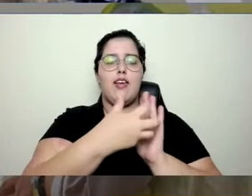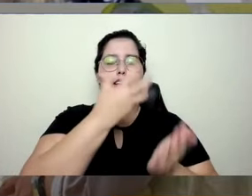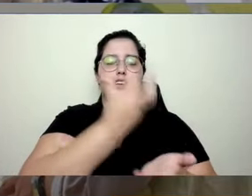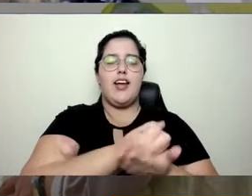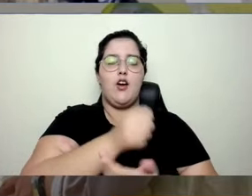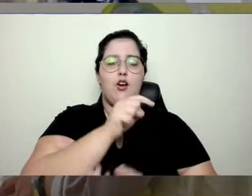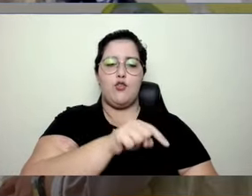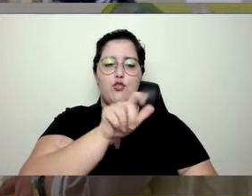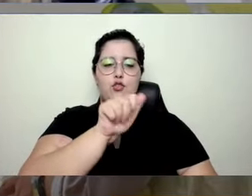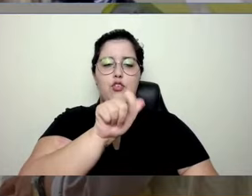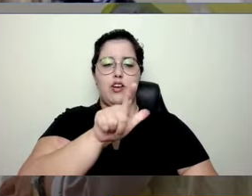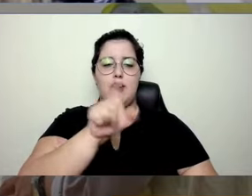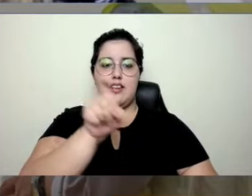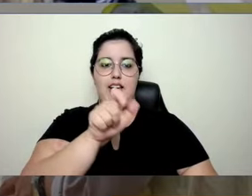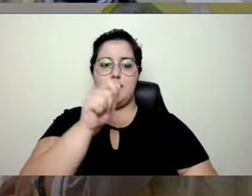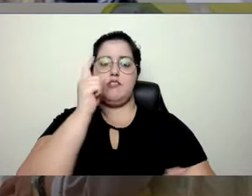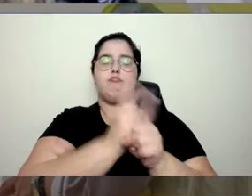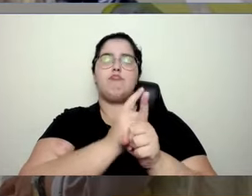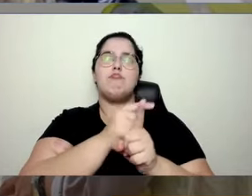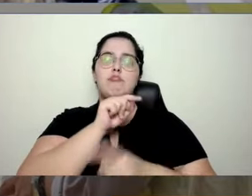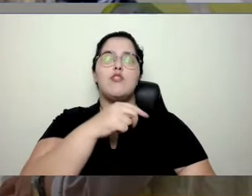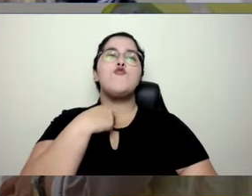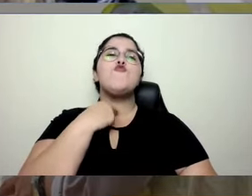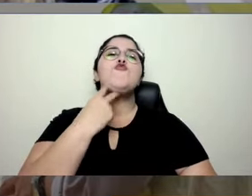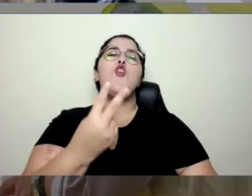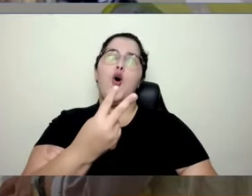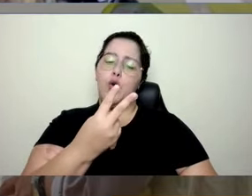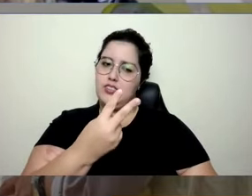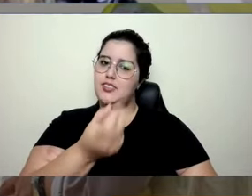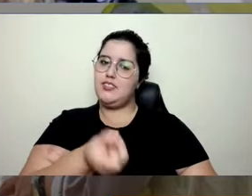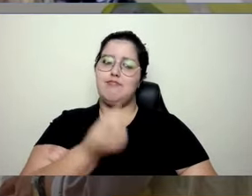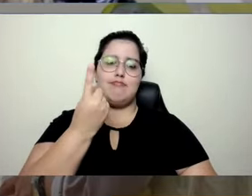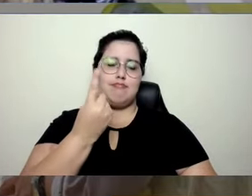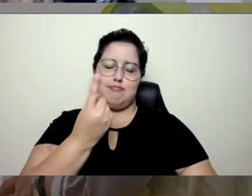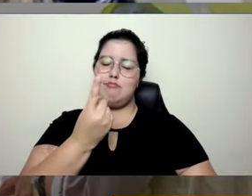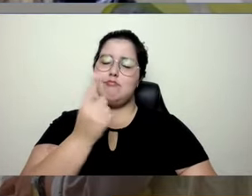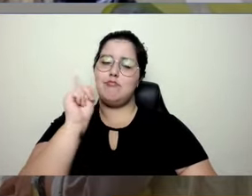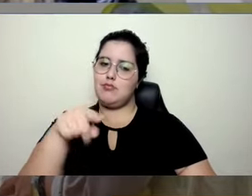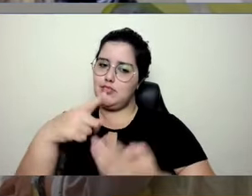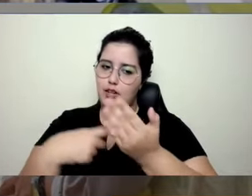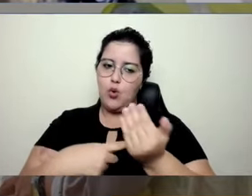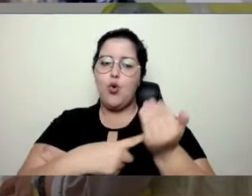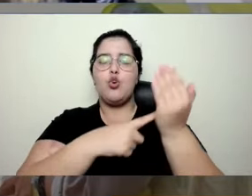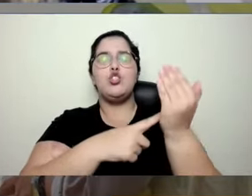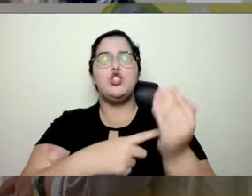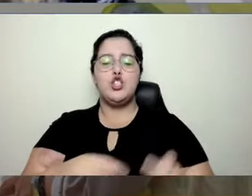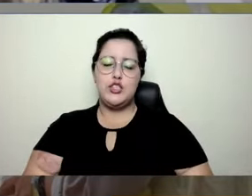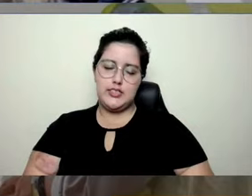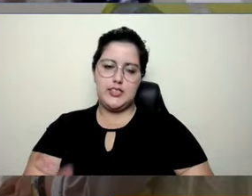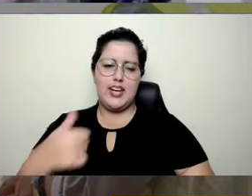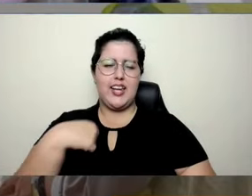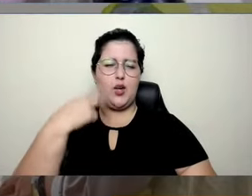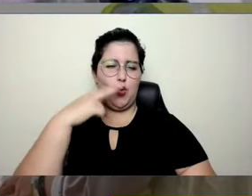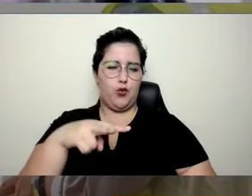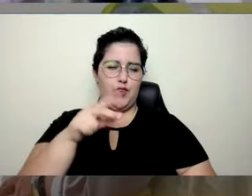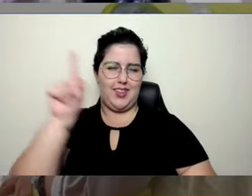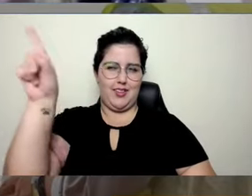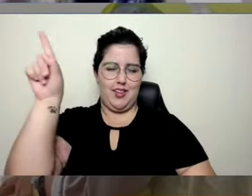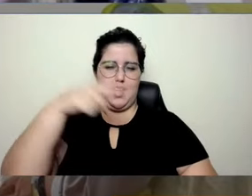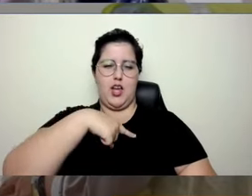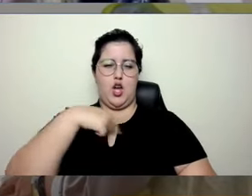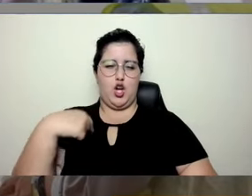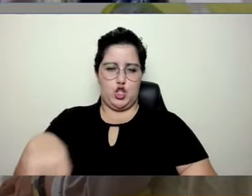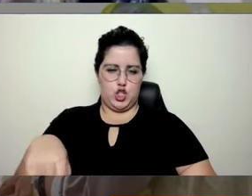Alexa. é muito louco isso. Outro dia eu estava vendo uma matéria lá na China de